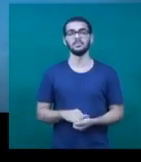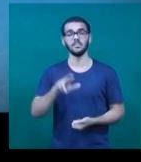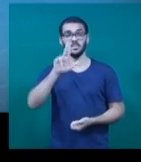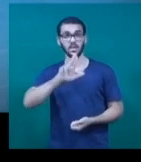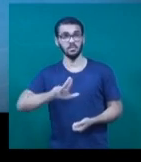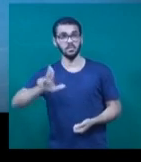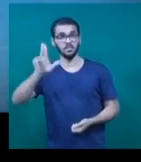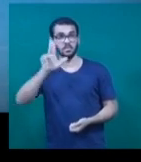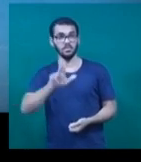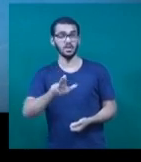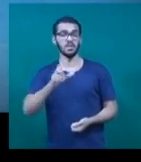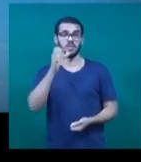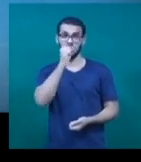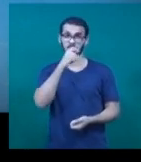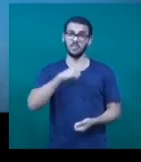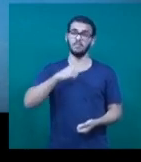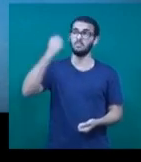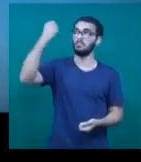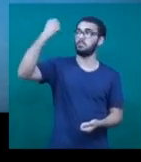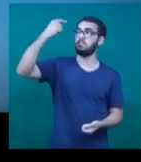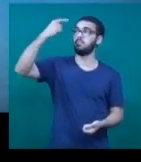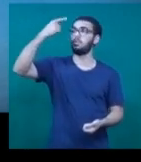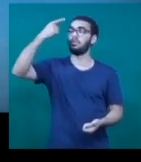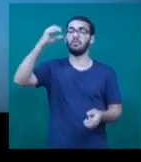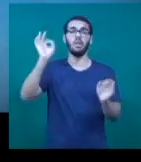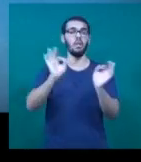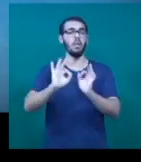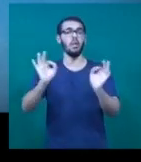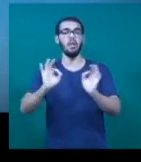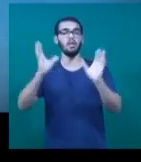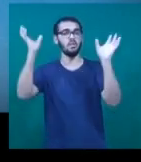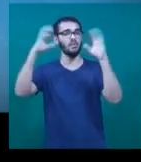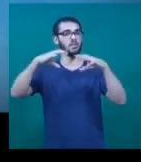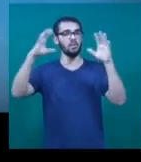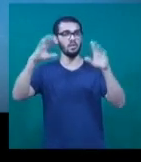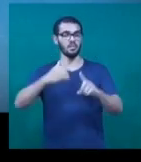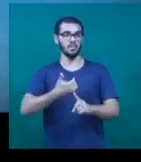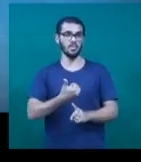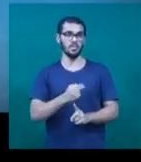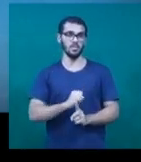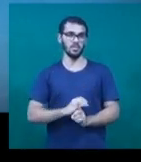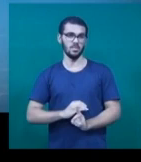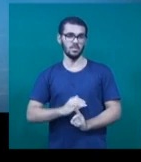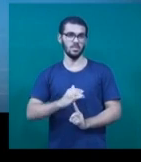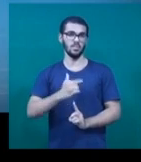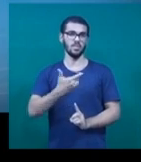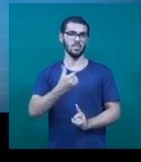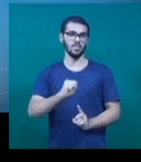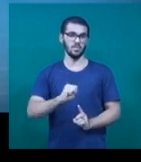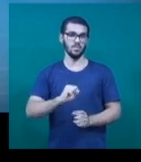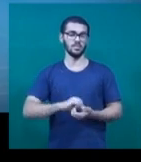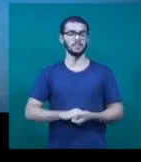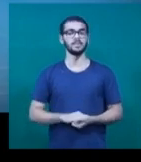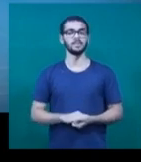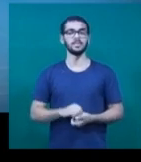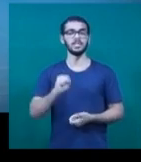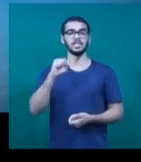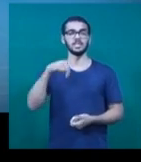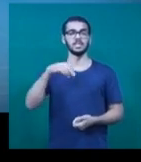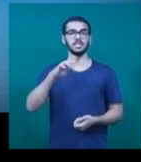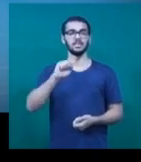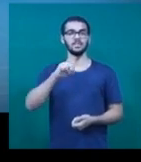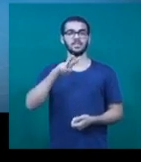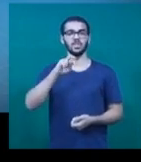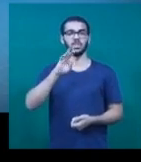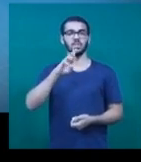Em Uberlândia, o sábado é de sol forte e nada de chuva. Mínima de 18 e máxima de 28 graus. Em Santa Vitória,